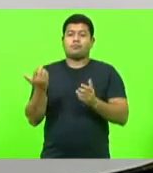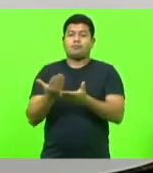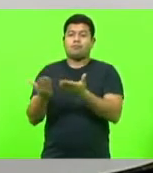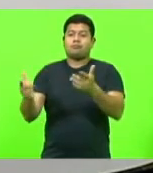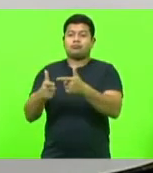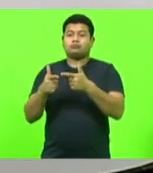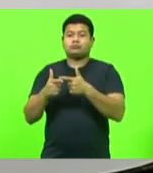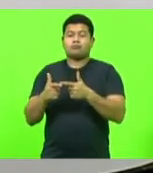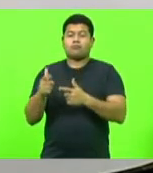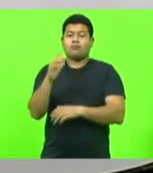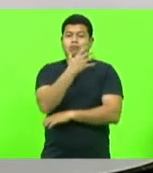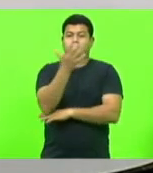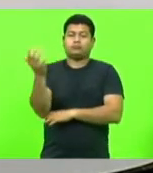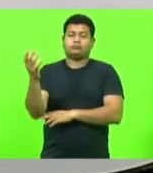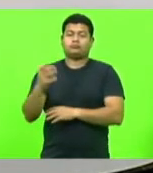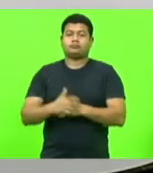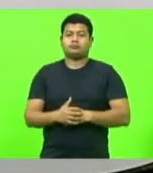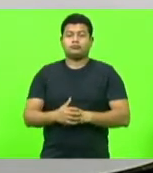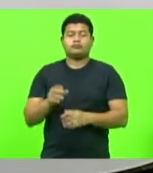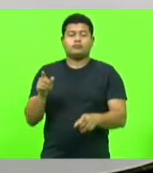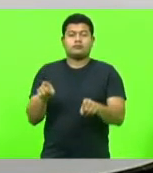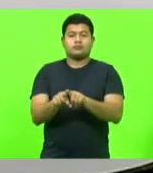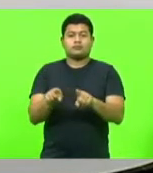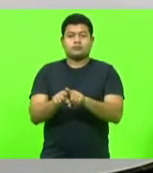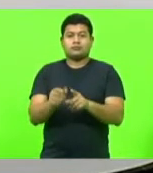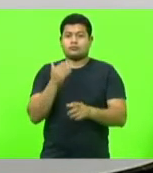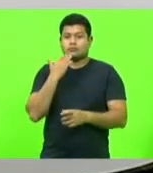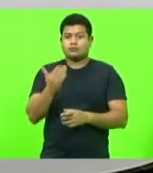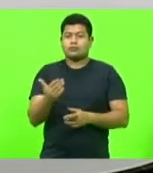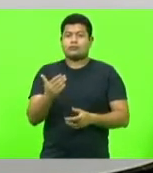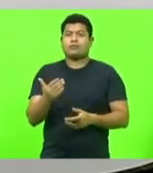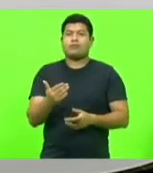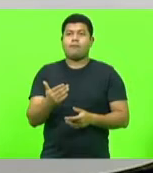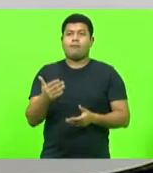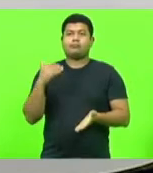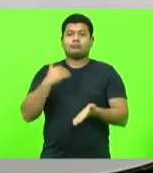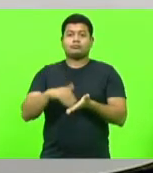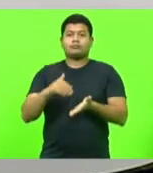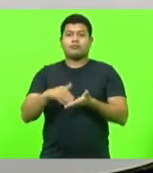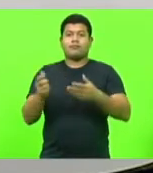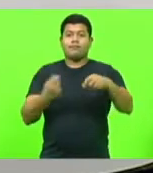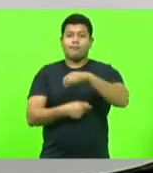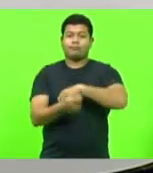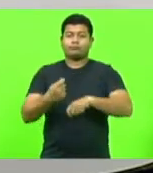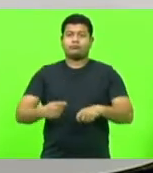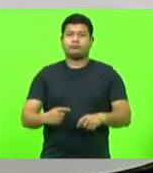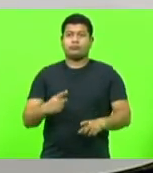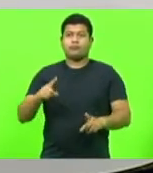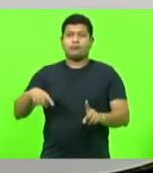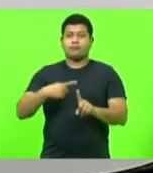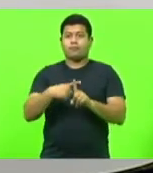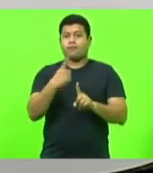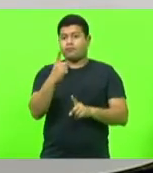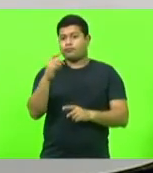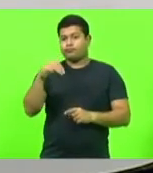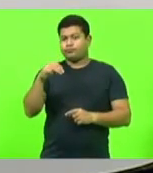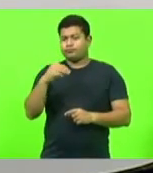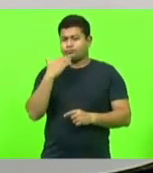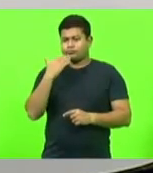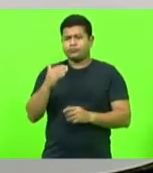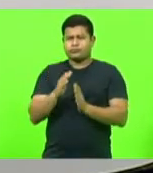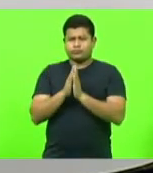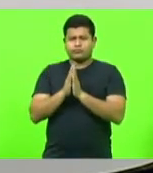Da mesma forma, eu tenho rogado à Secretaria de Administração, peço, senhor presidente, mais um minuto para concluir, que